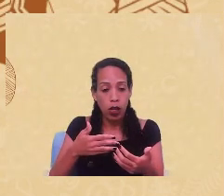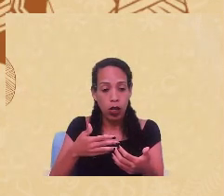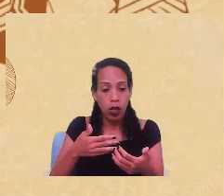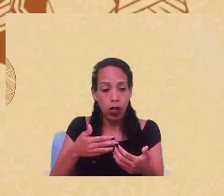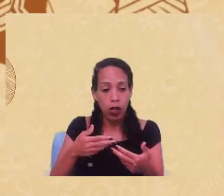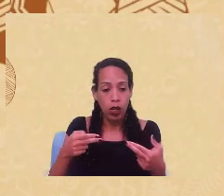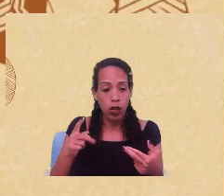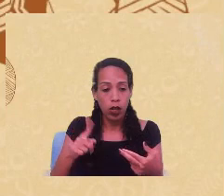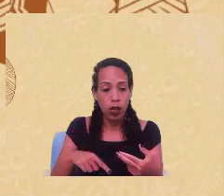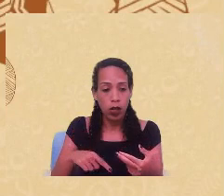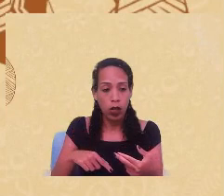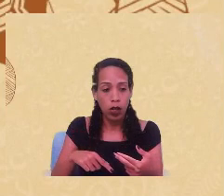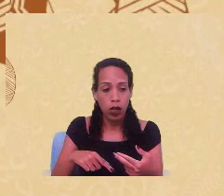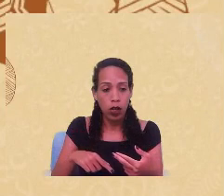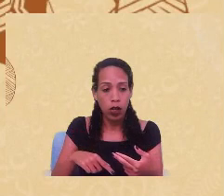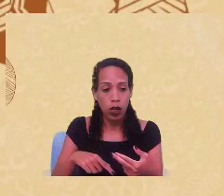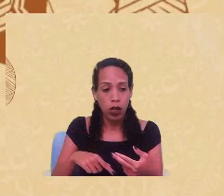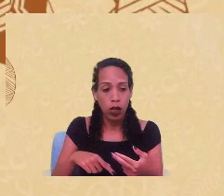Estava no mundo, né?